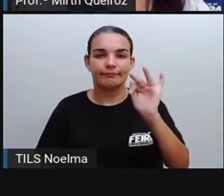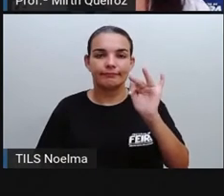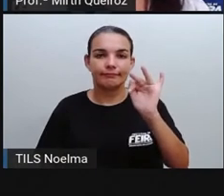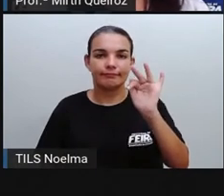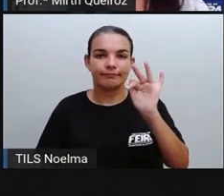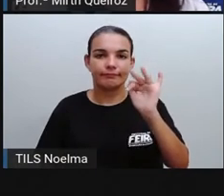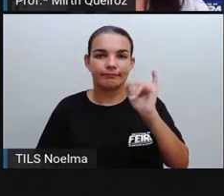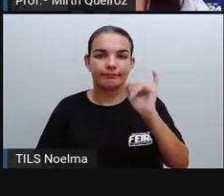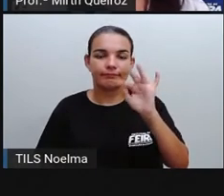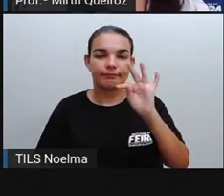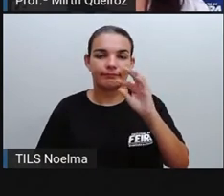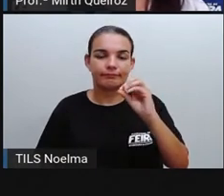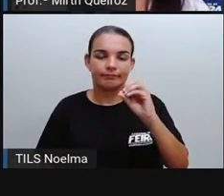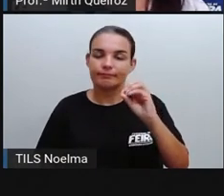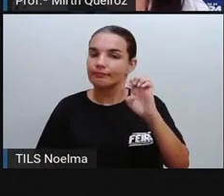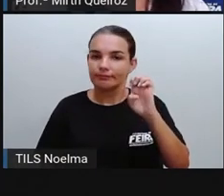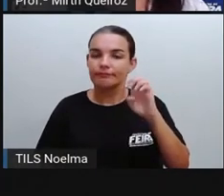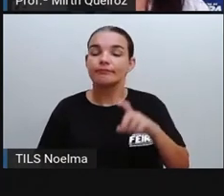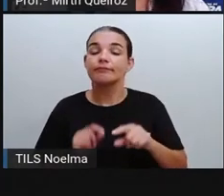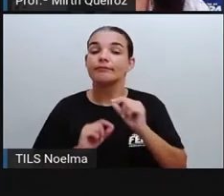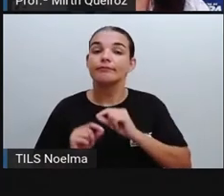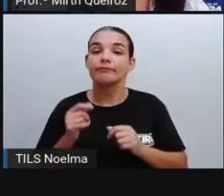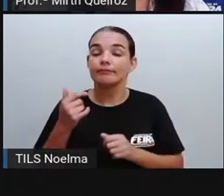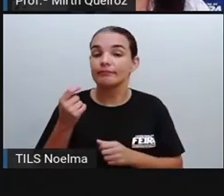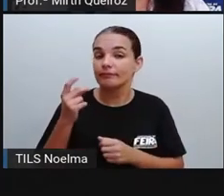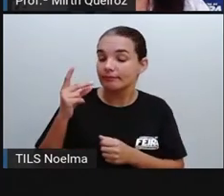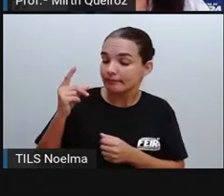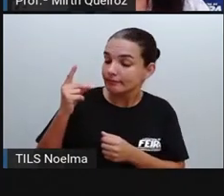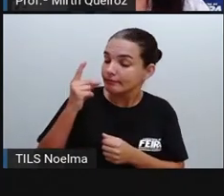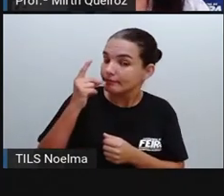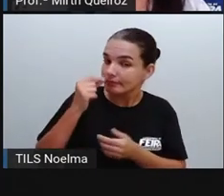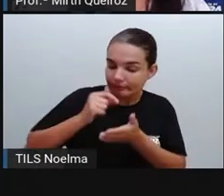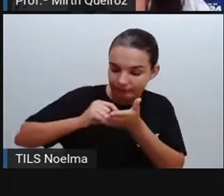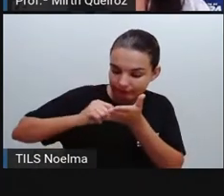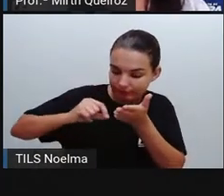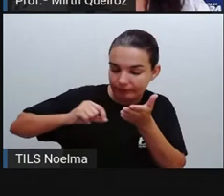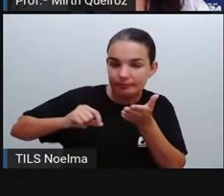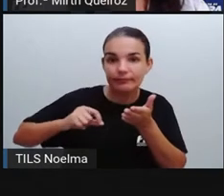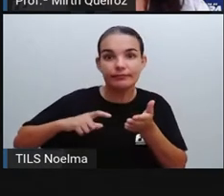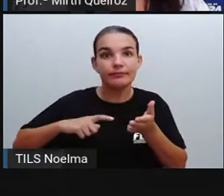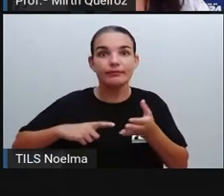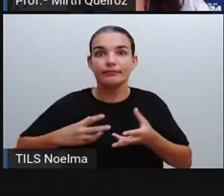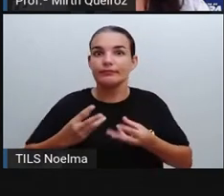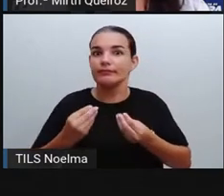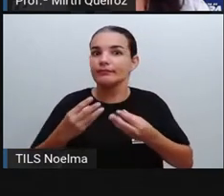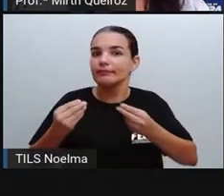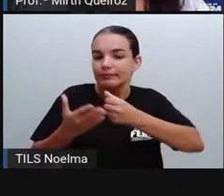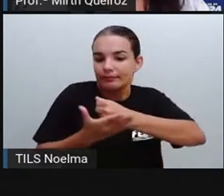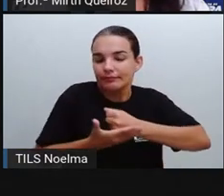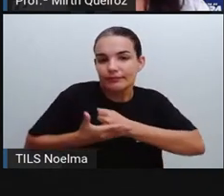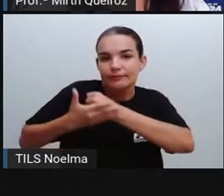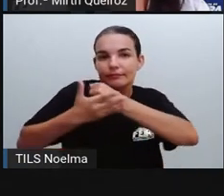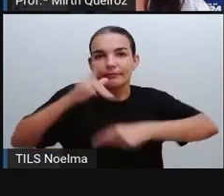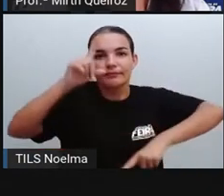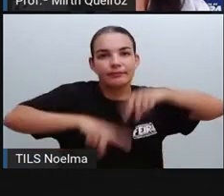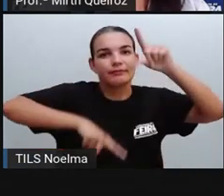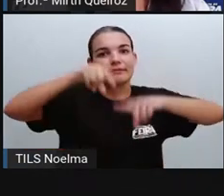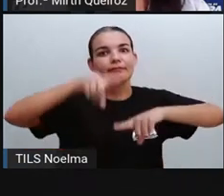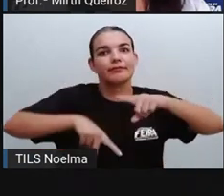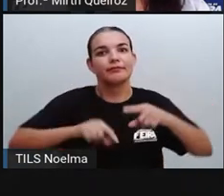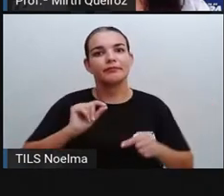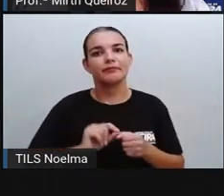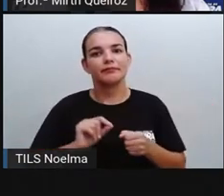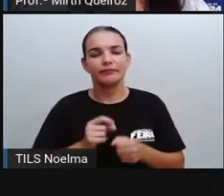ponta do lápis. Então, imagine aí a quantidade de matérias-primas que estão utilizadas para poder produzir um